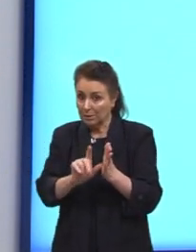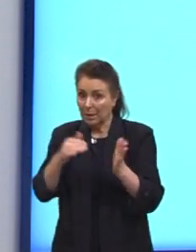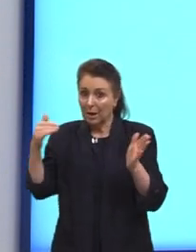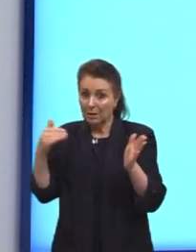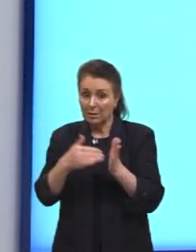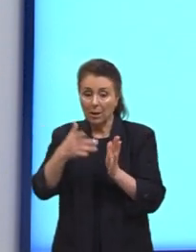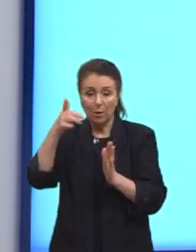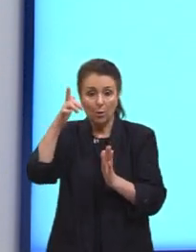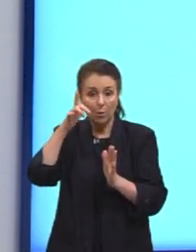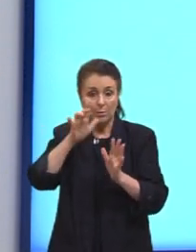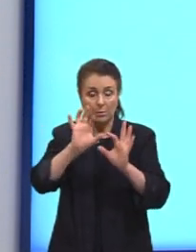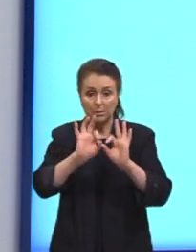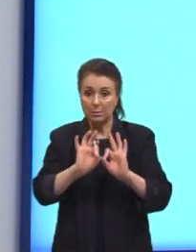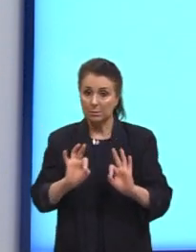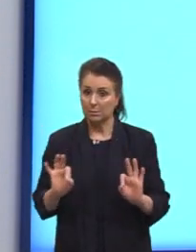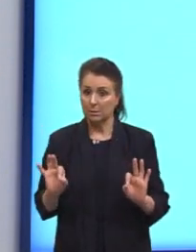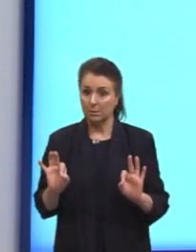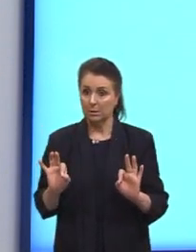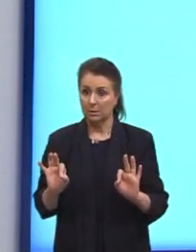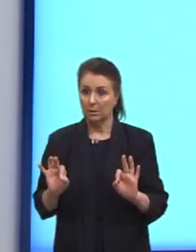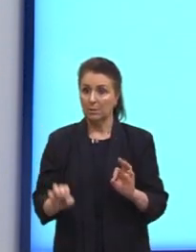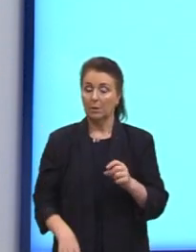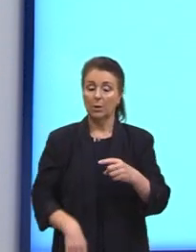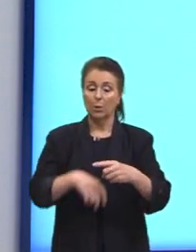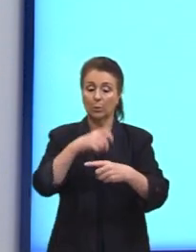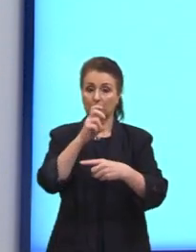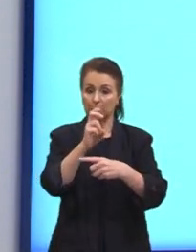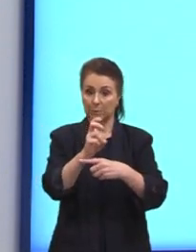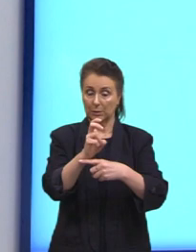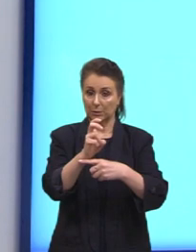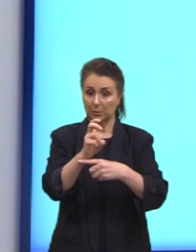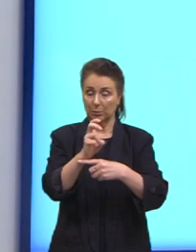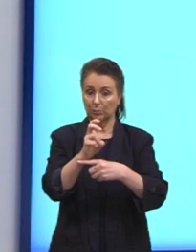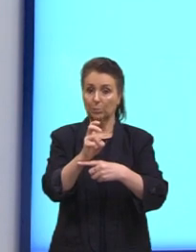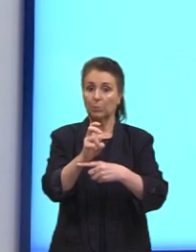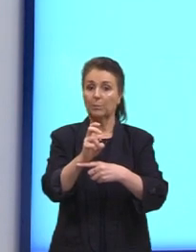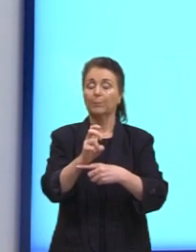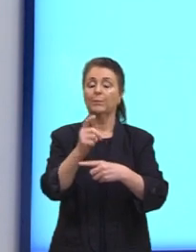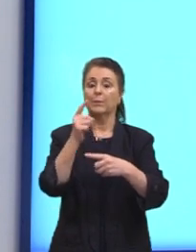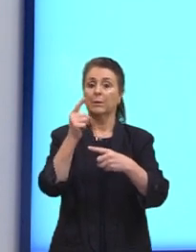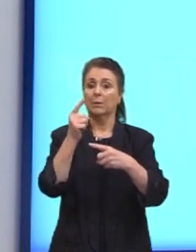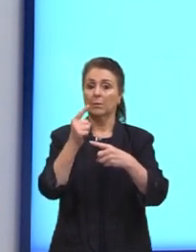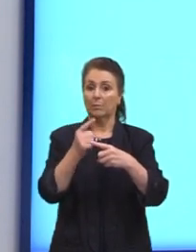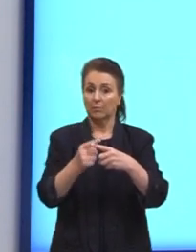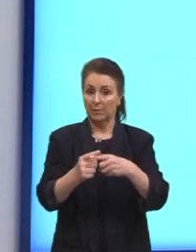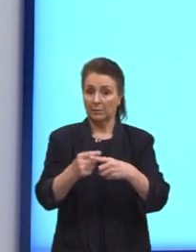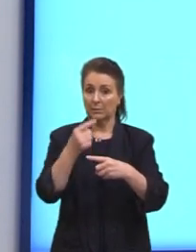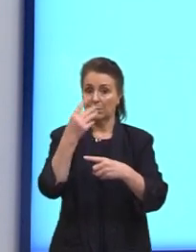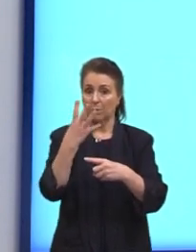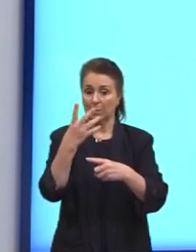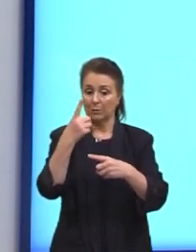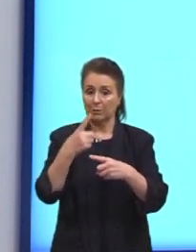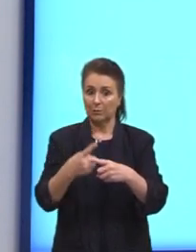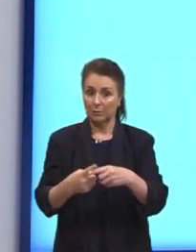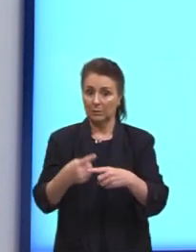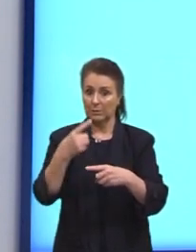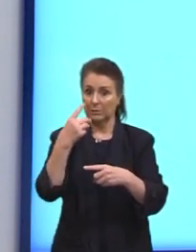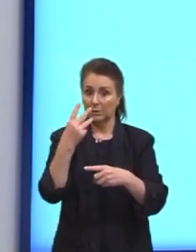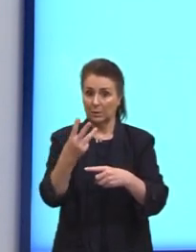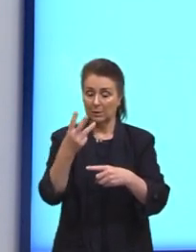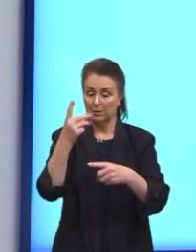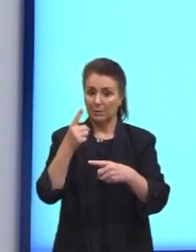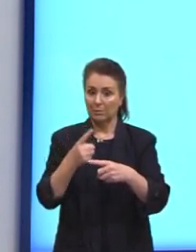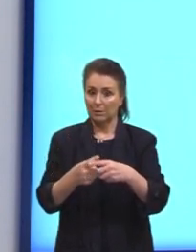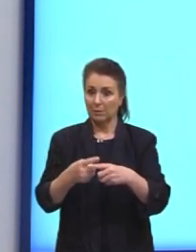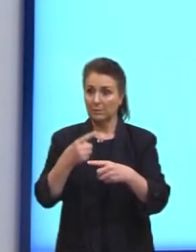conseguir simplificar. Então, o fatorial de cinco eu posso escrever como Cinco vezes quatro vezes três,